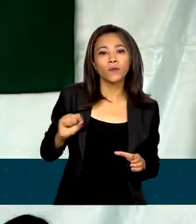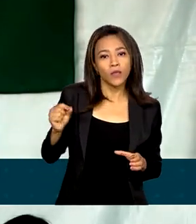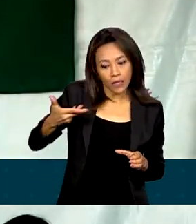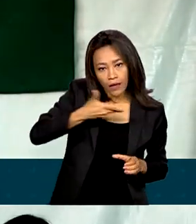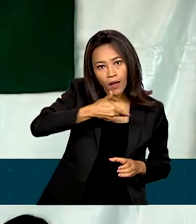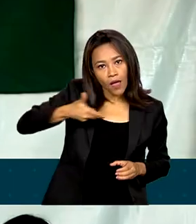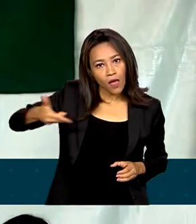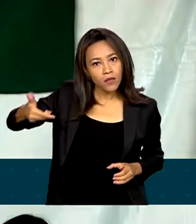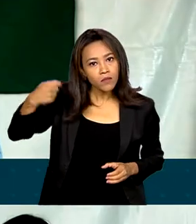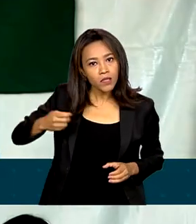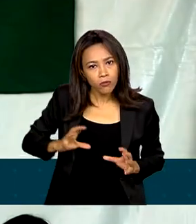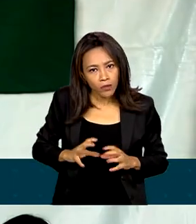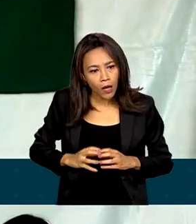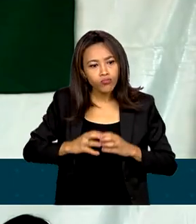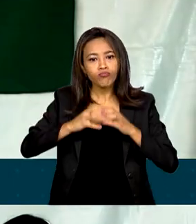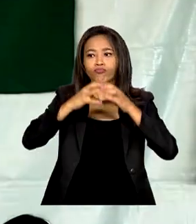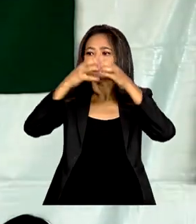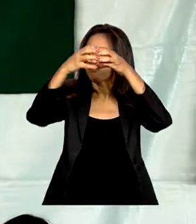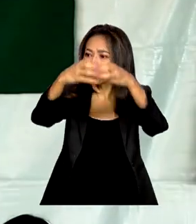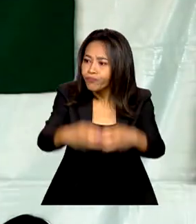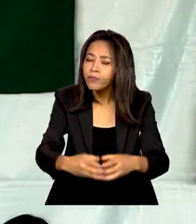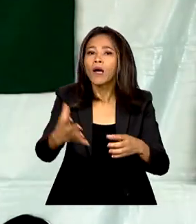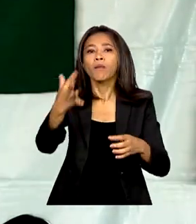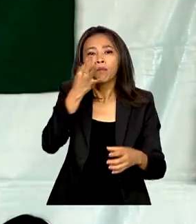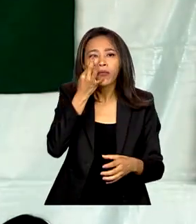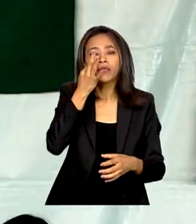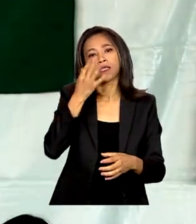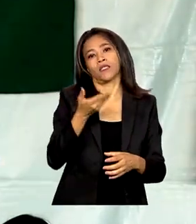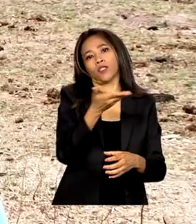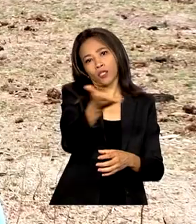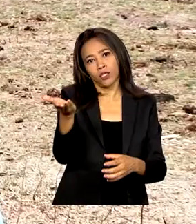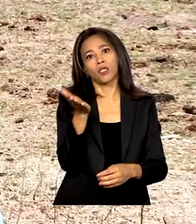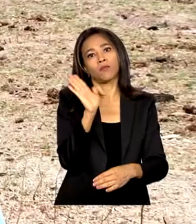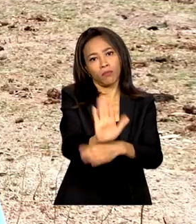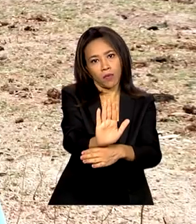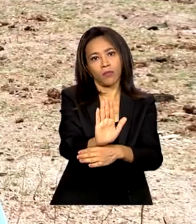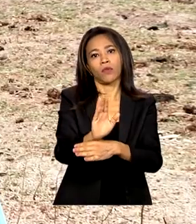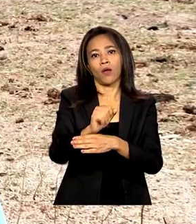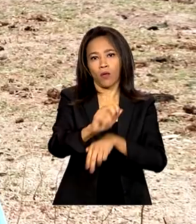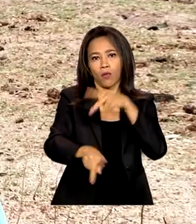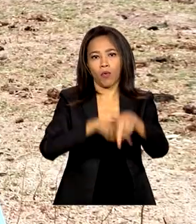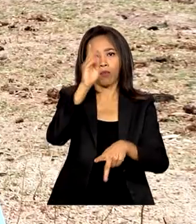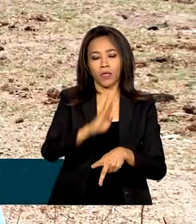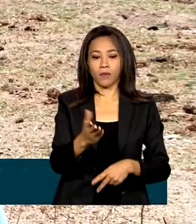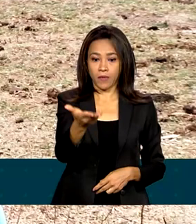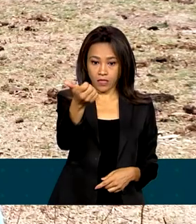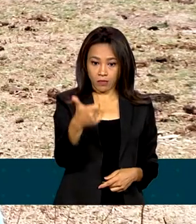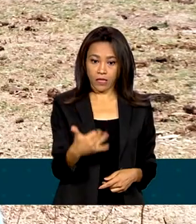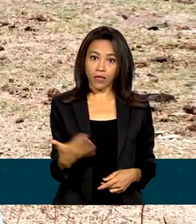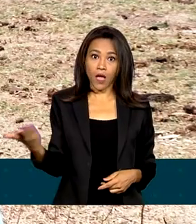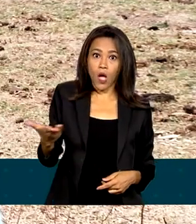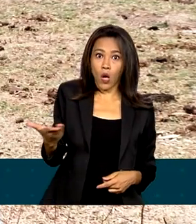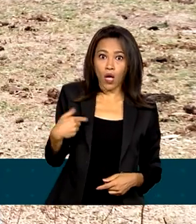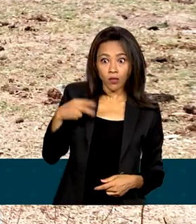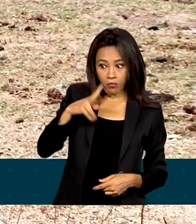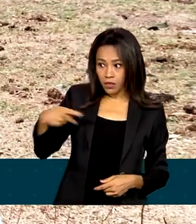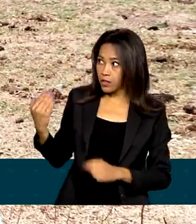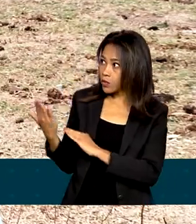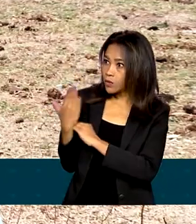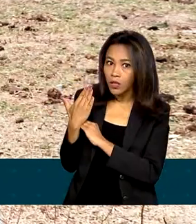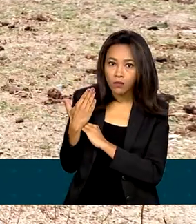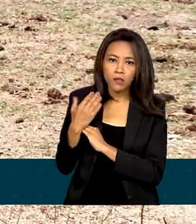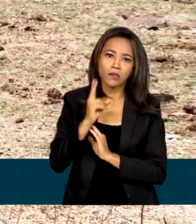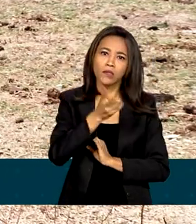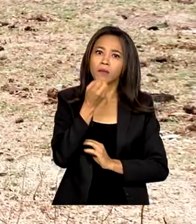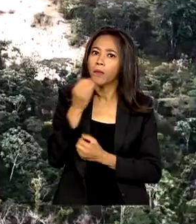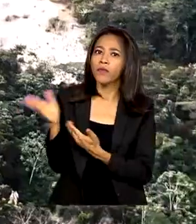estar presentes aonde o povo brasileiro precisa. Agora com o presidente ajudando, sempre